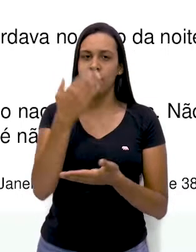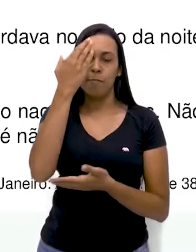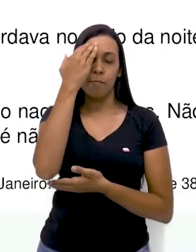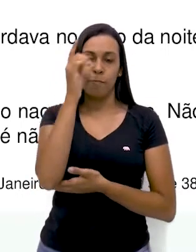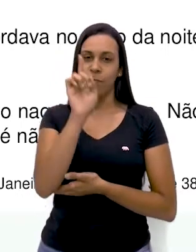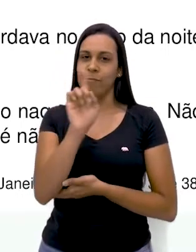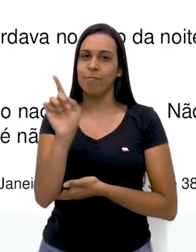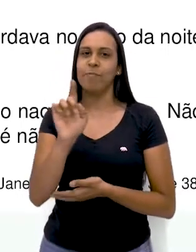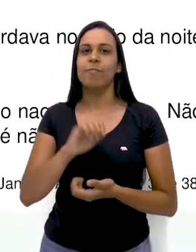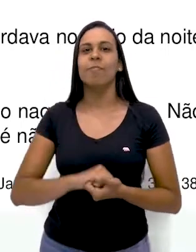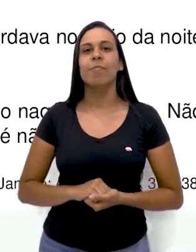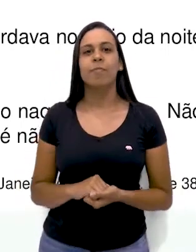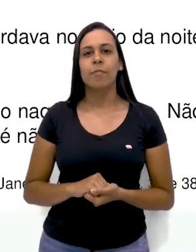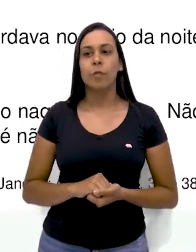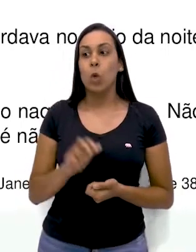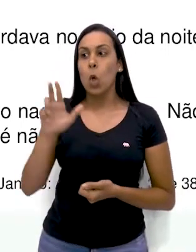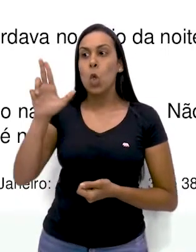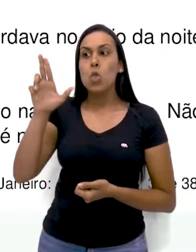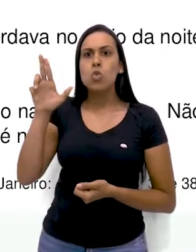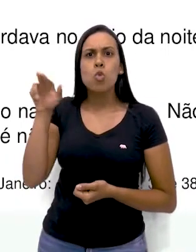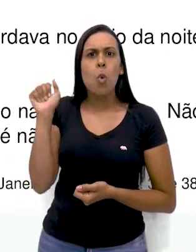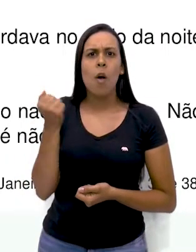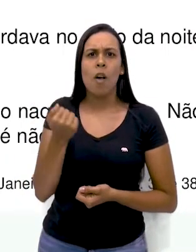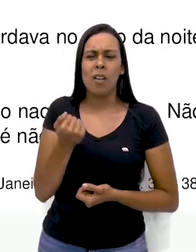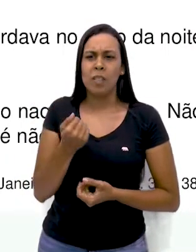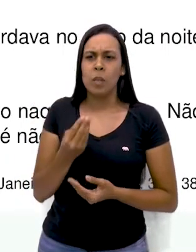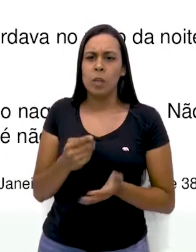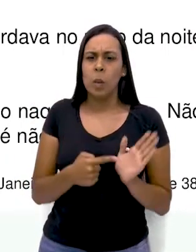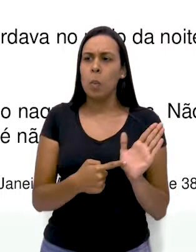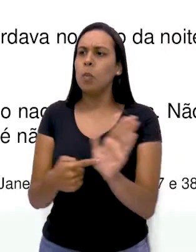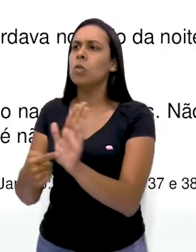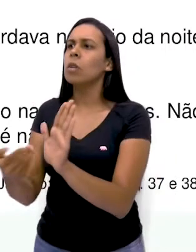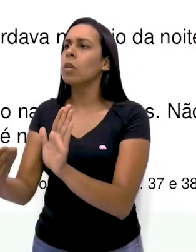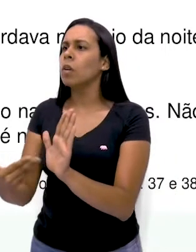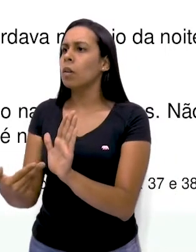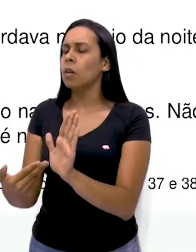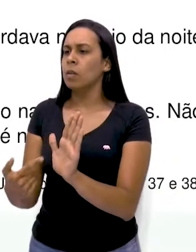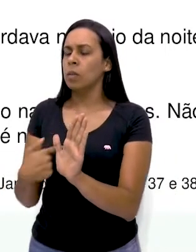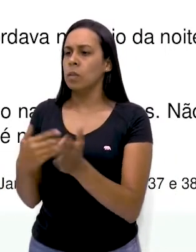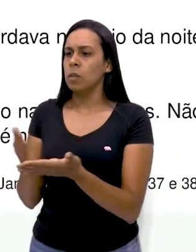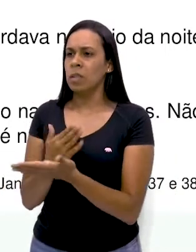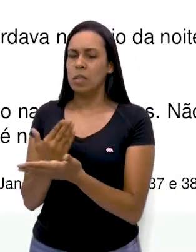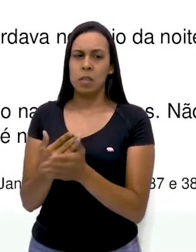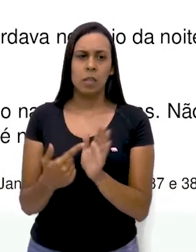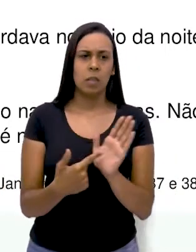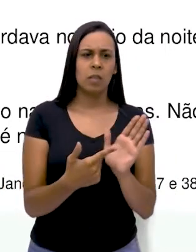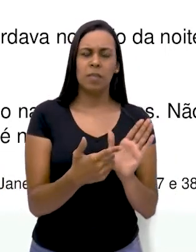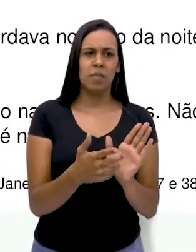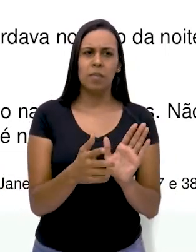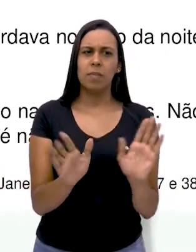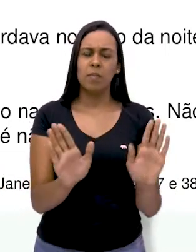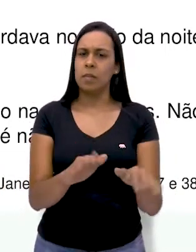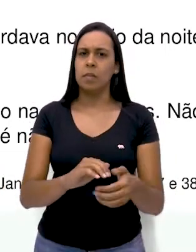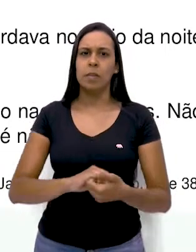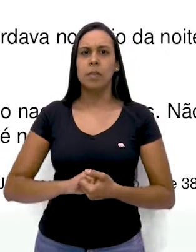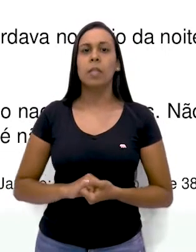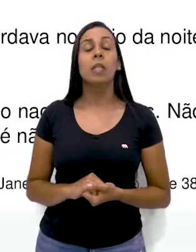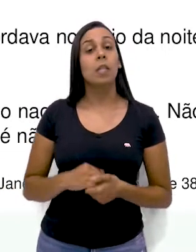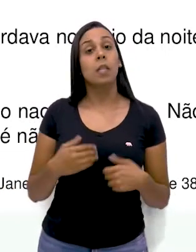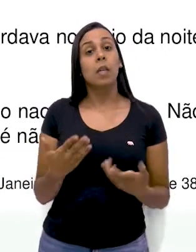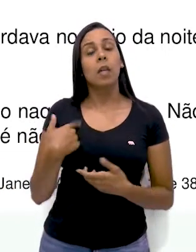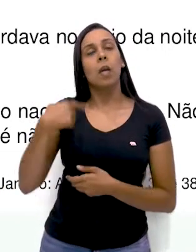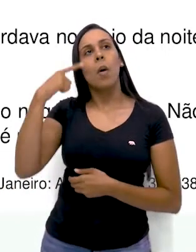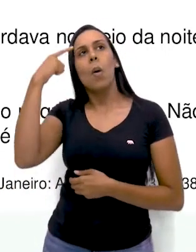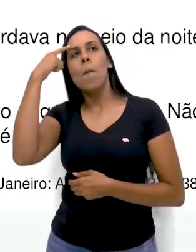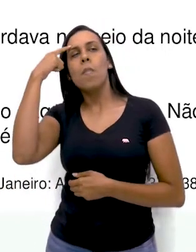toda. Nunca tive vontade de mostrar os meus cadernos para ninguém. E mesmo